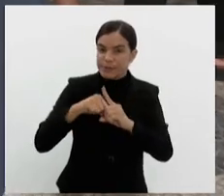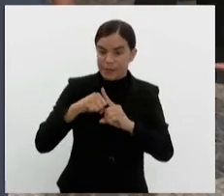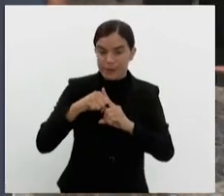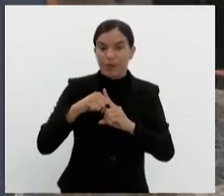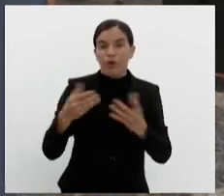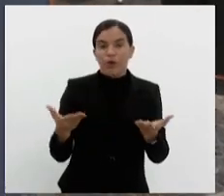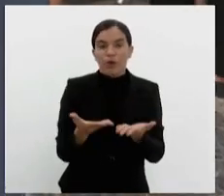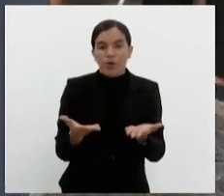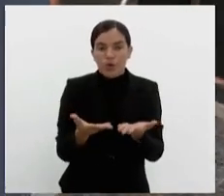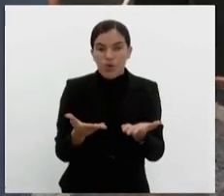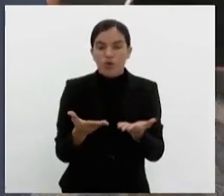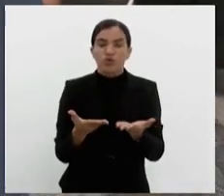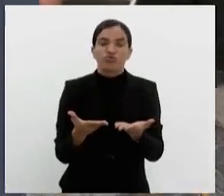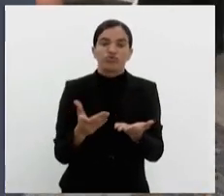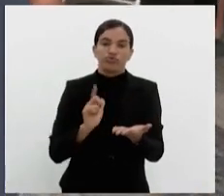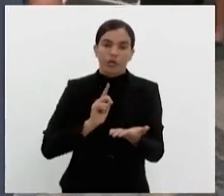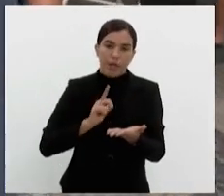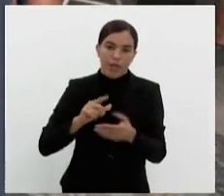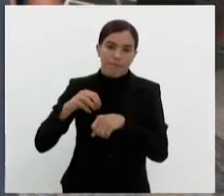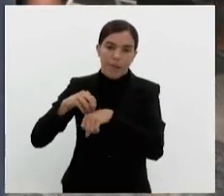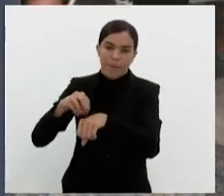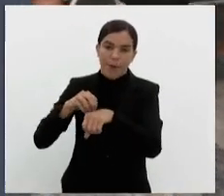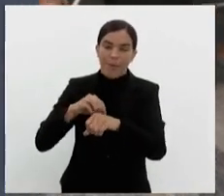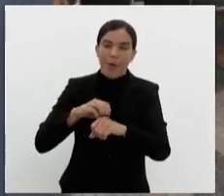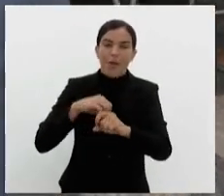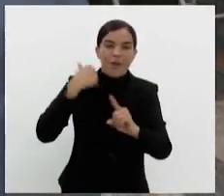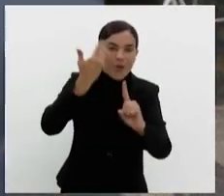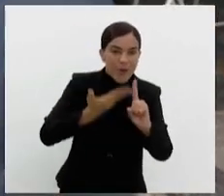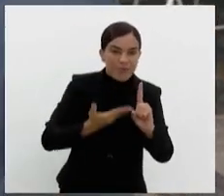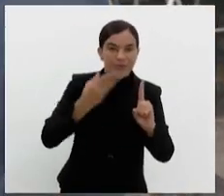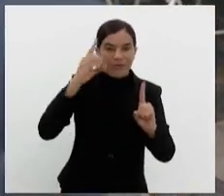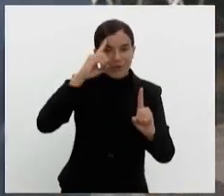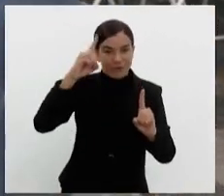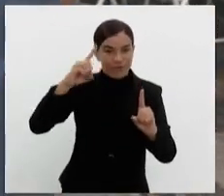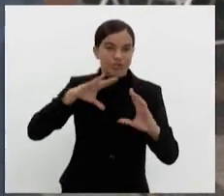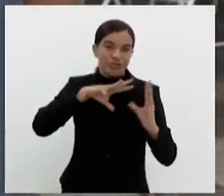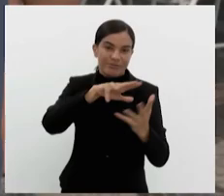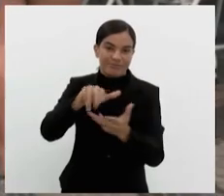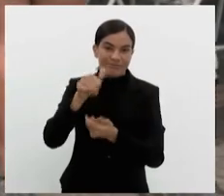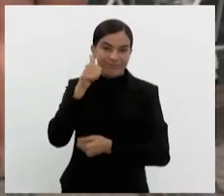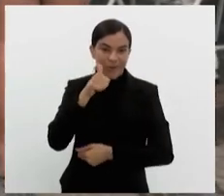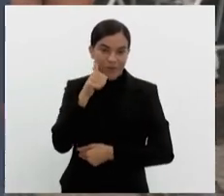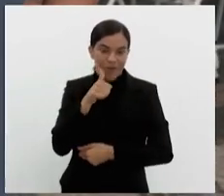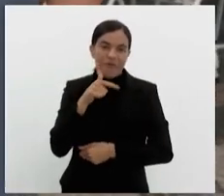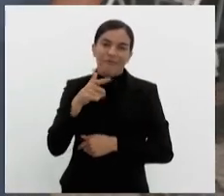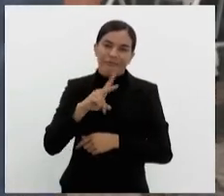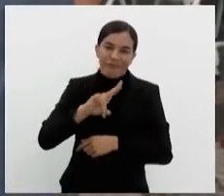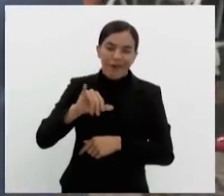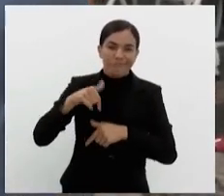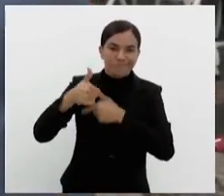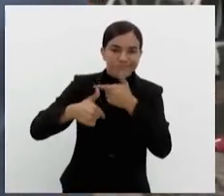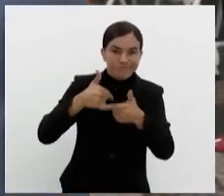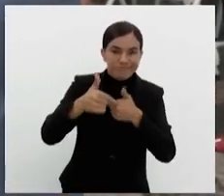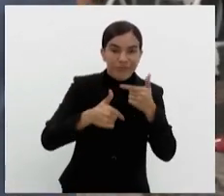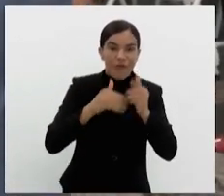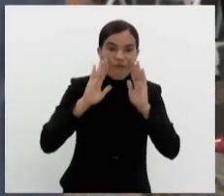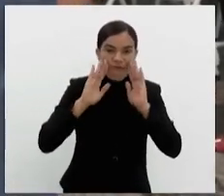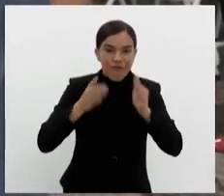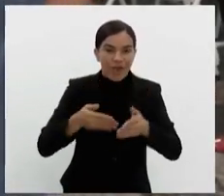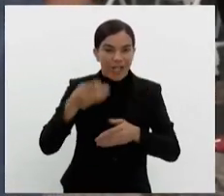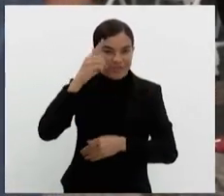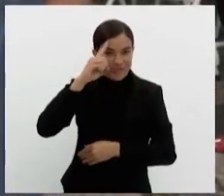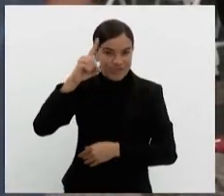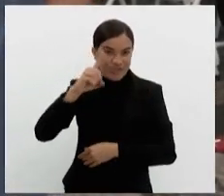Hoje a gente está fazendo um ouvidoria itinerante em homenagem ao Dia Internacional da Mulher. Esse mês o Ministério Público vai fazer algumas atividades focadas só no dia 8, né,